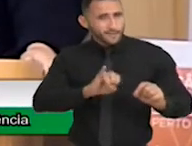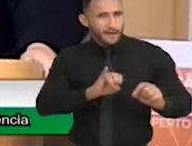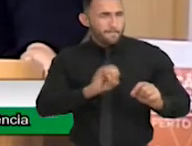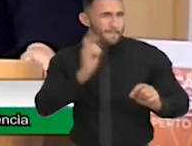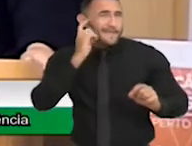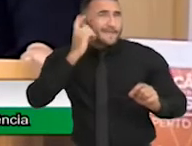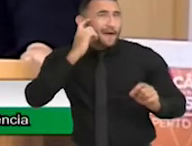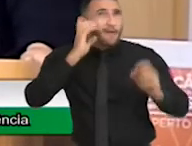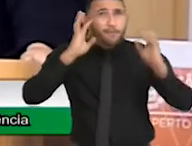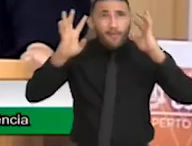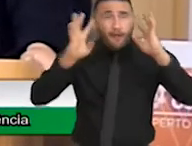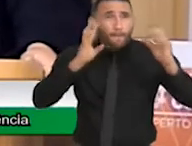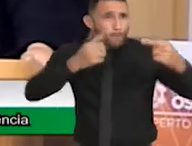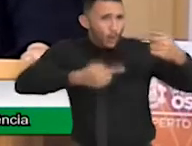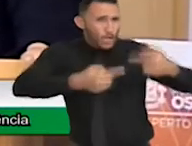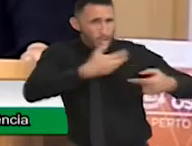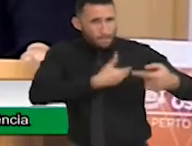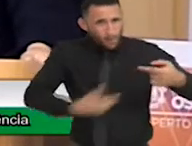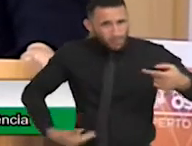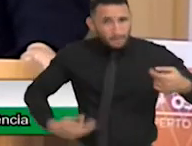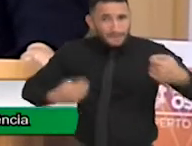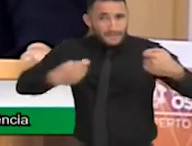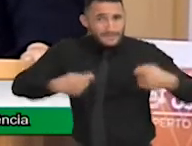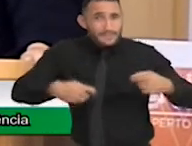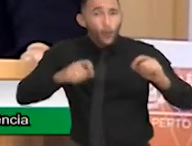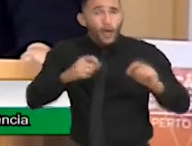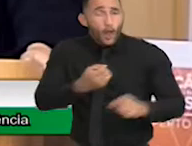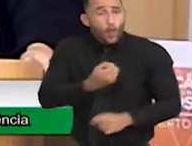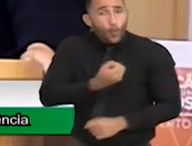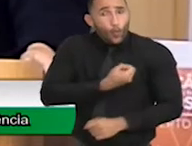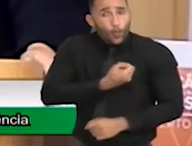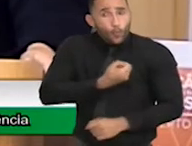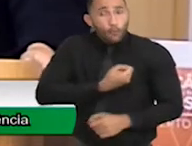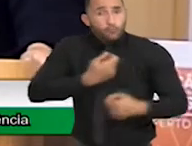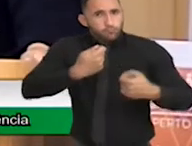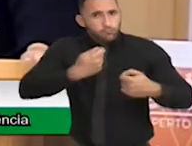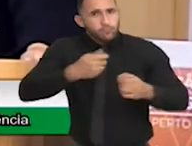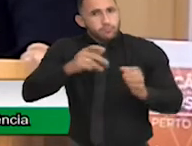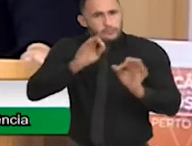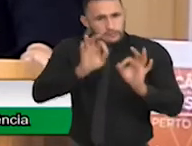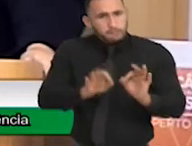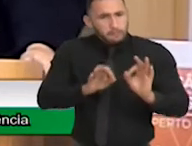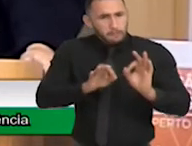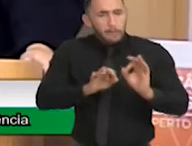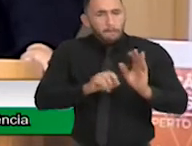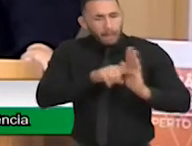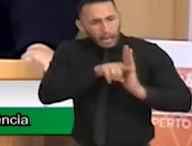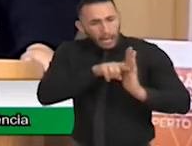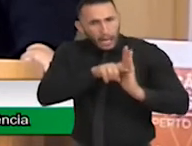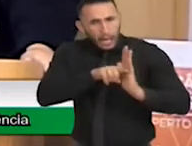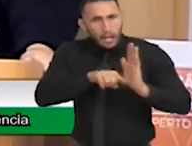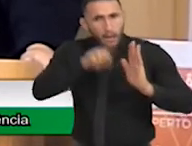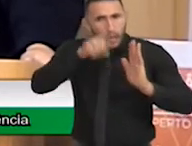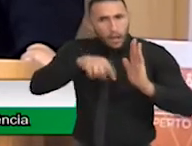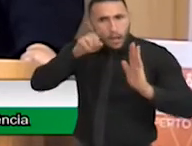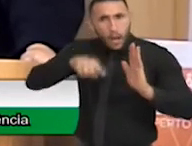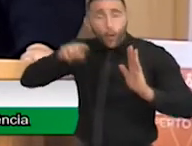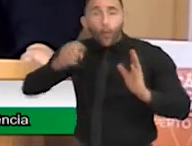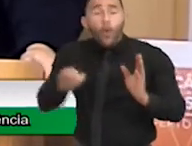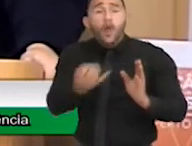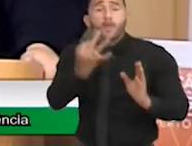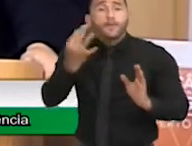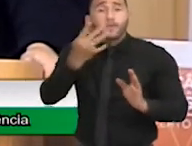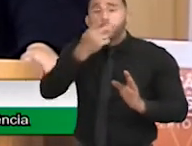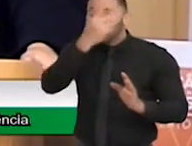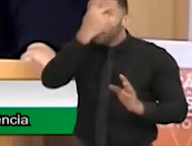públicas e a gente tem que ter dados, nada como ter dados jurídicos de quantas pessoas judicializam e o